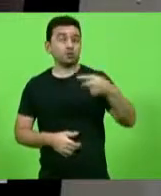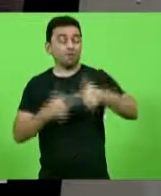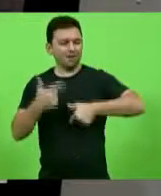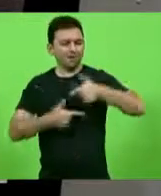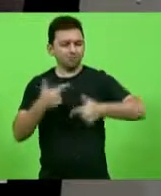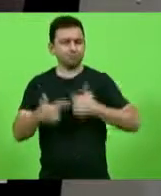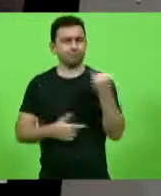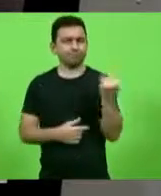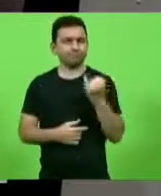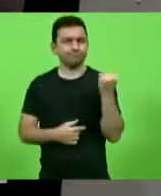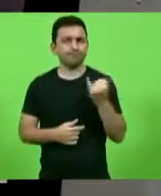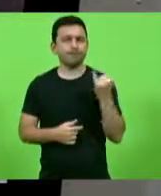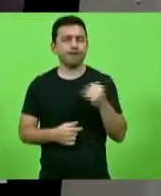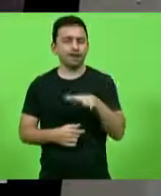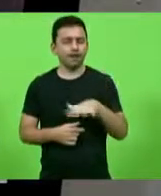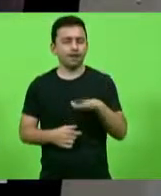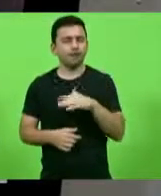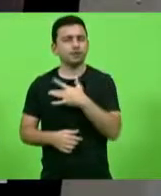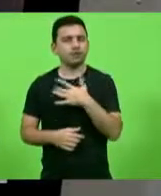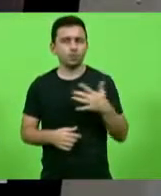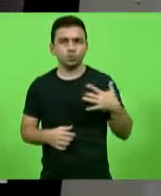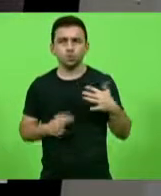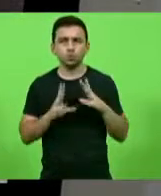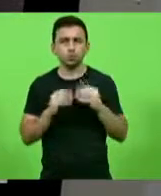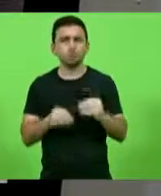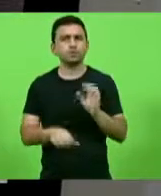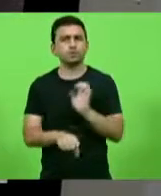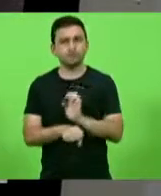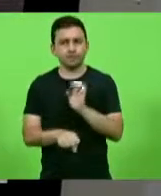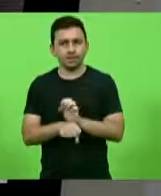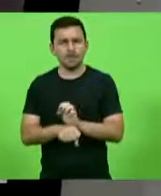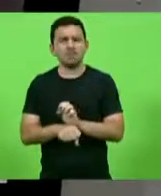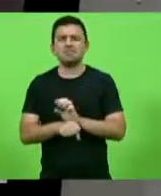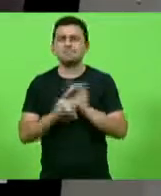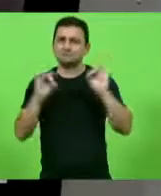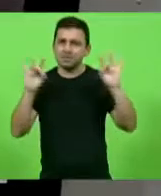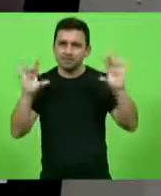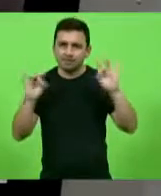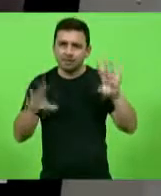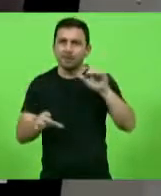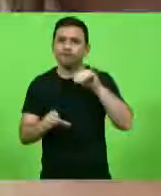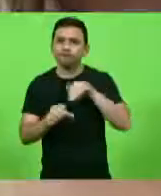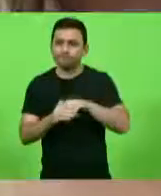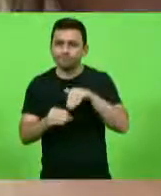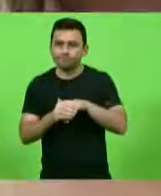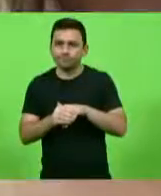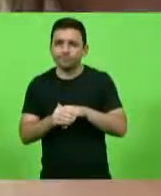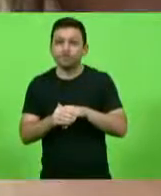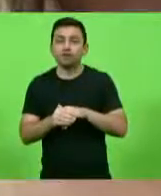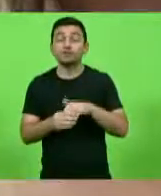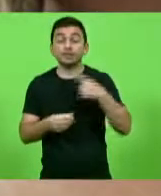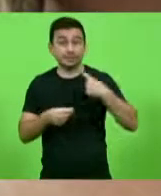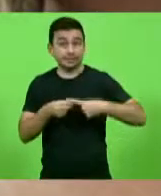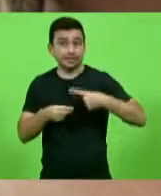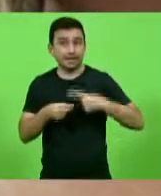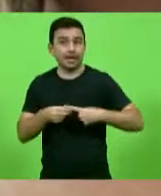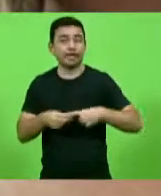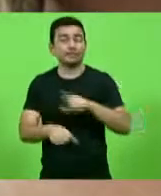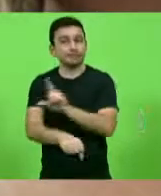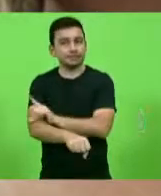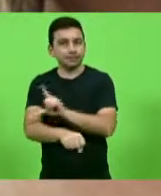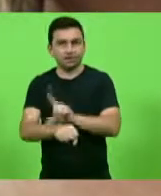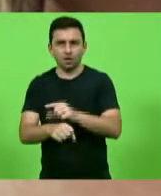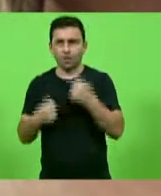na área da saúde e em todo o Estado fez uma excelente votação no município de Lages. Isso não é, de forma alguma, um